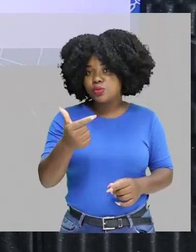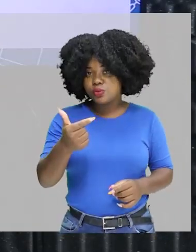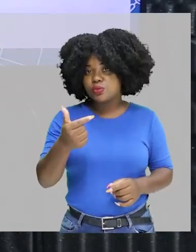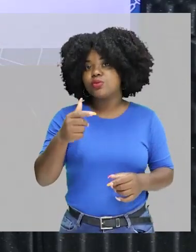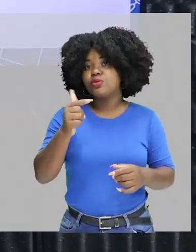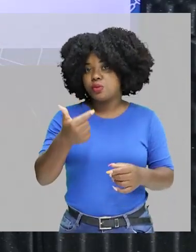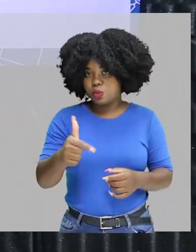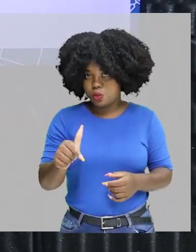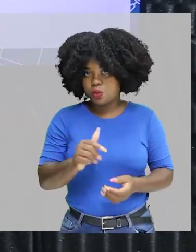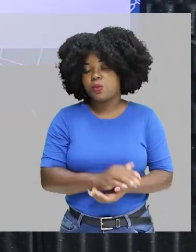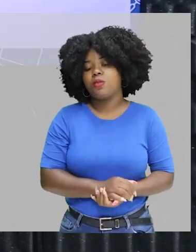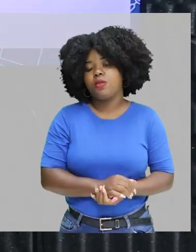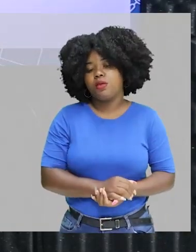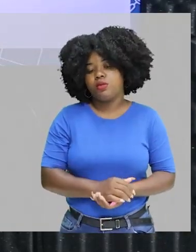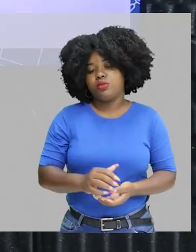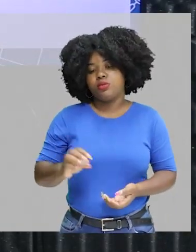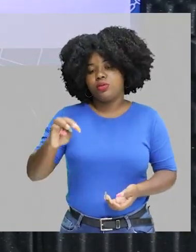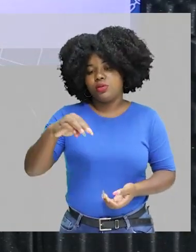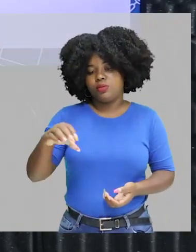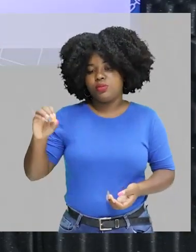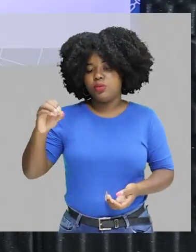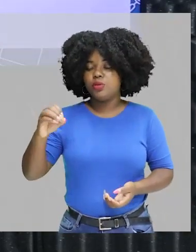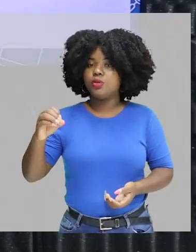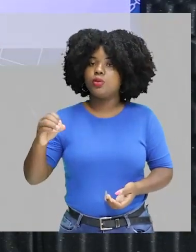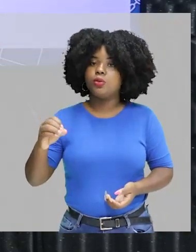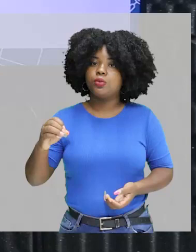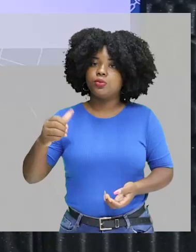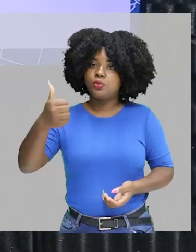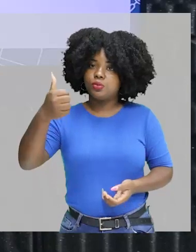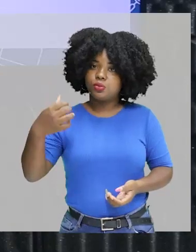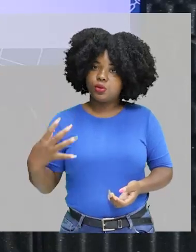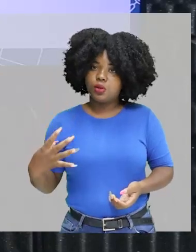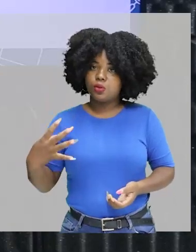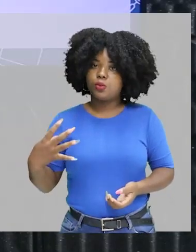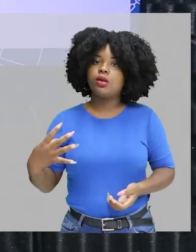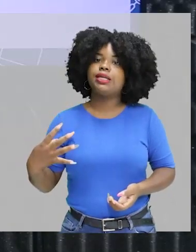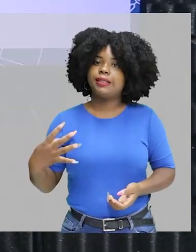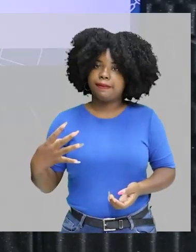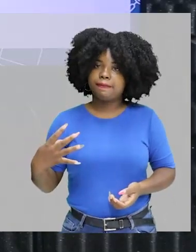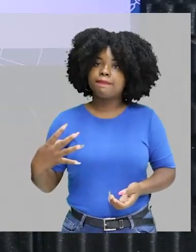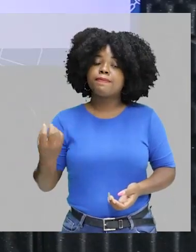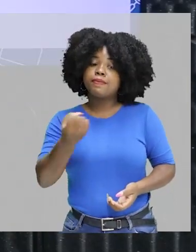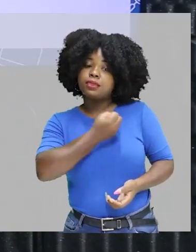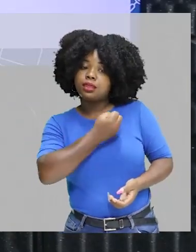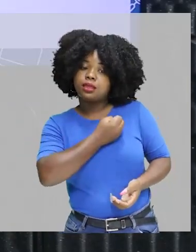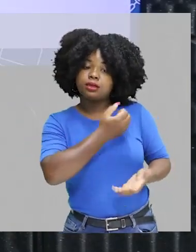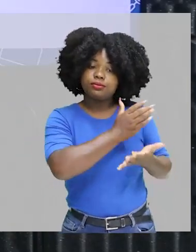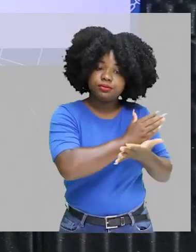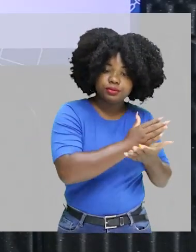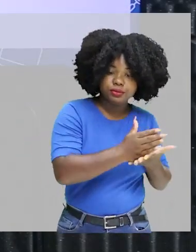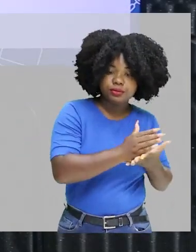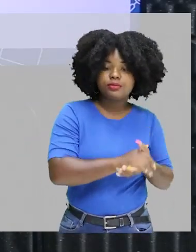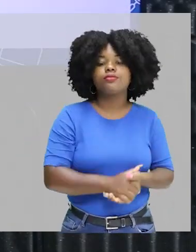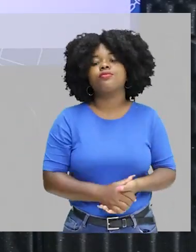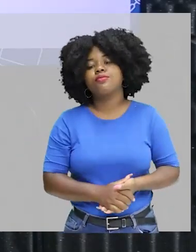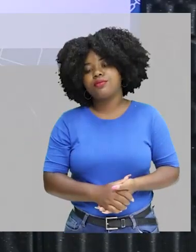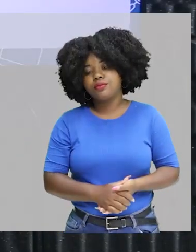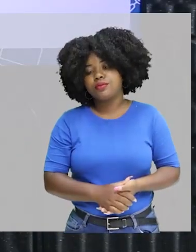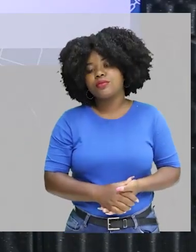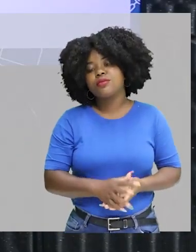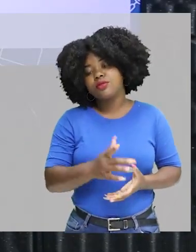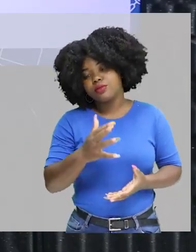novamente. Então, vou ter agora, na verdade, 1 quarto daquele valor inicial. E assim